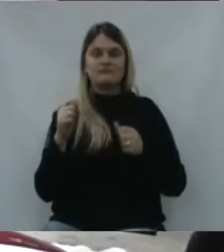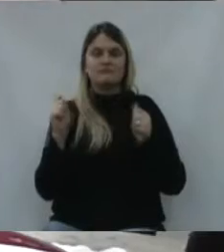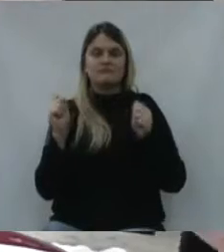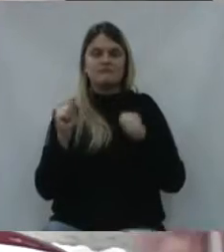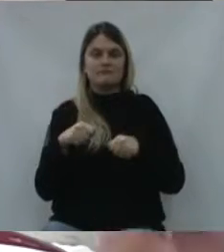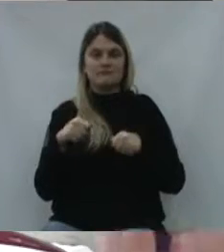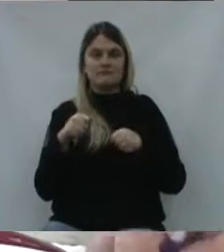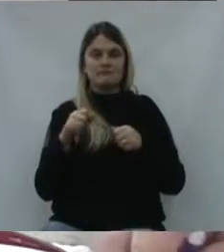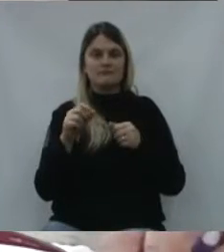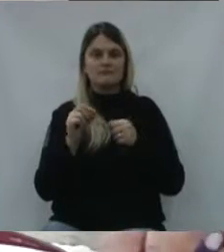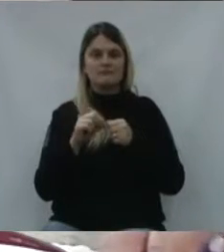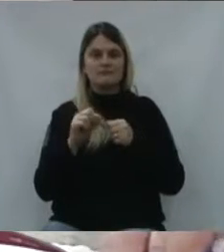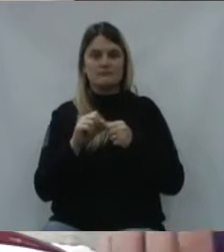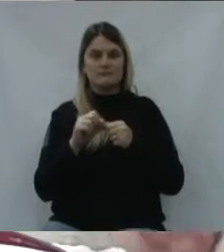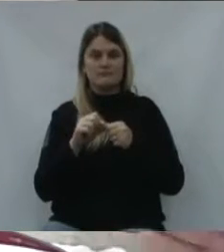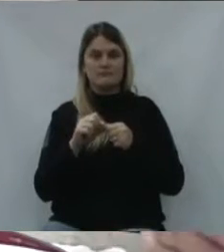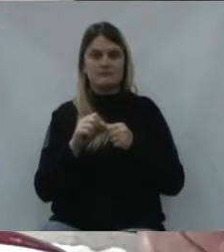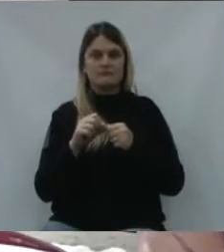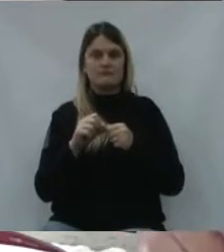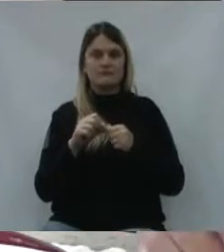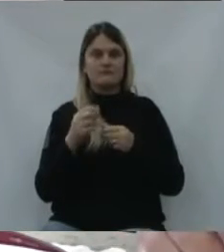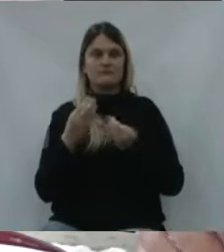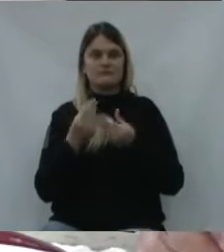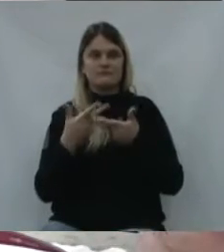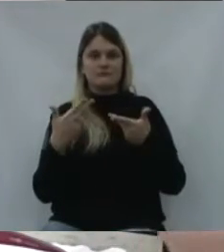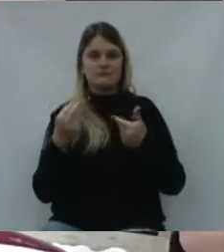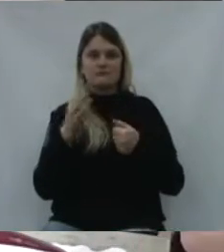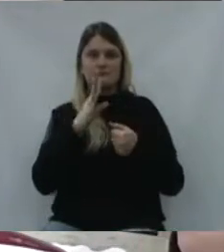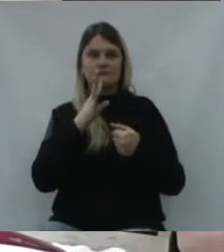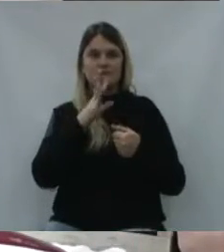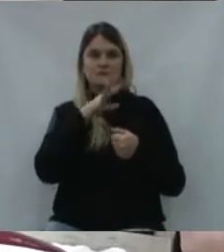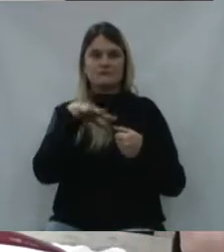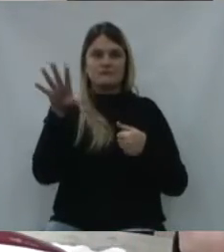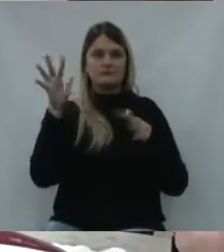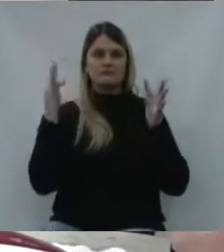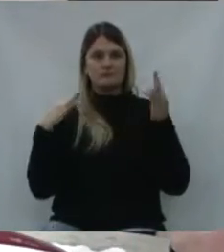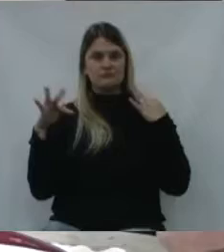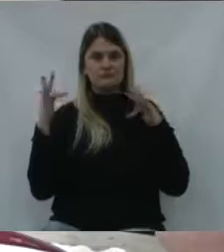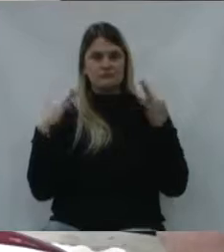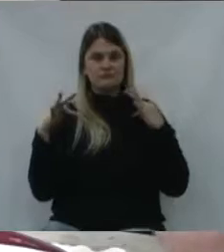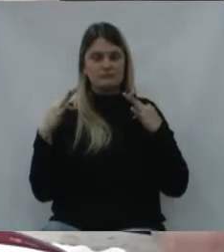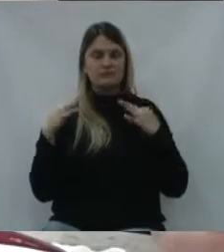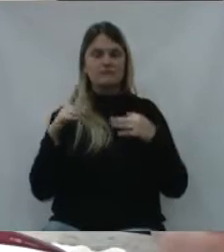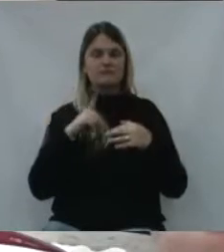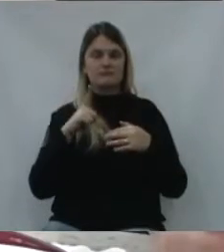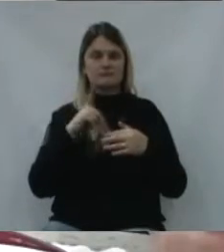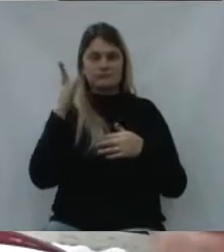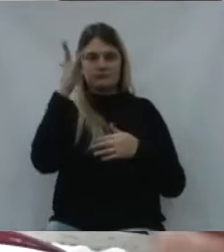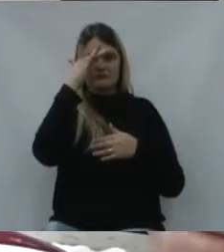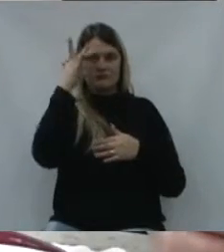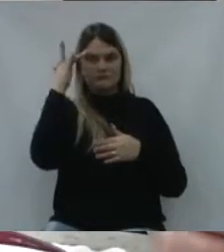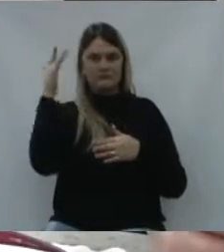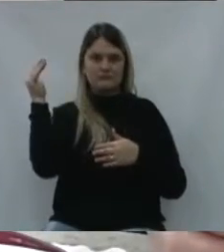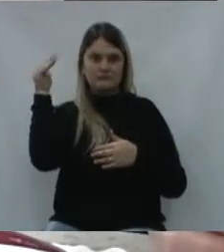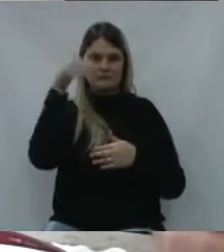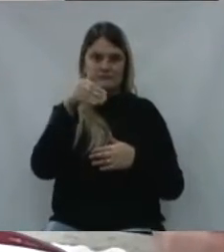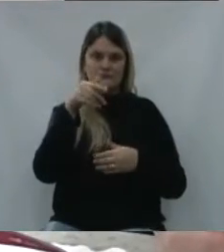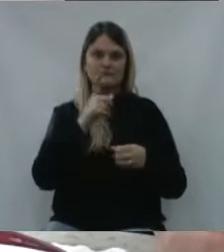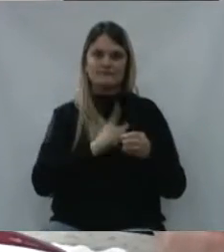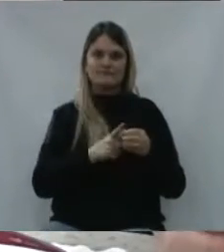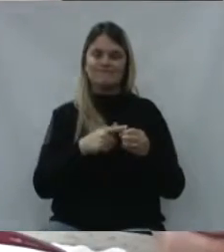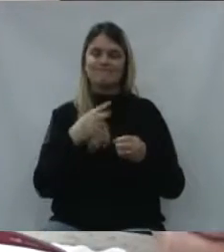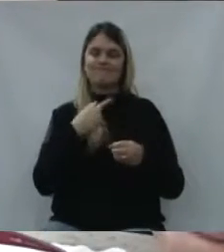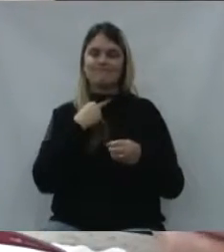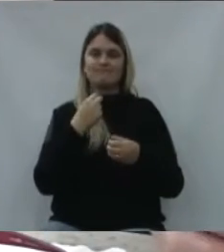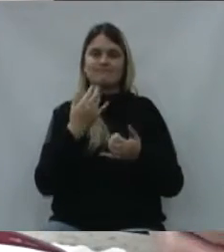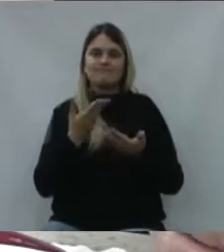possibilidade de, por muitos meios, ser conhecidos, turismo é um dos grandes picos da nossa cidade. Não